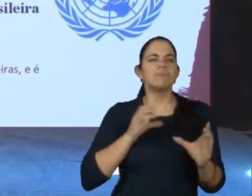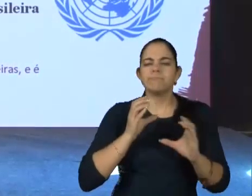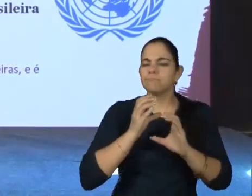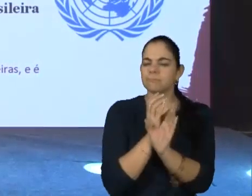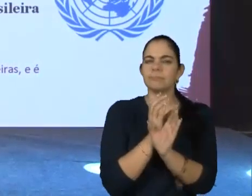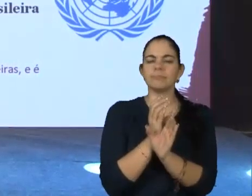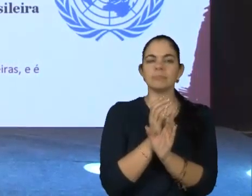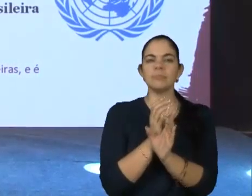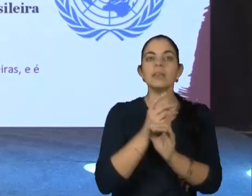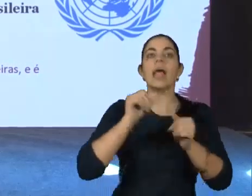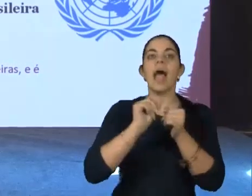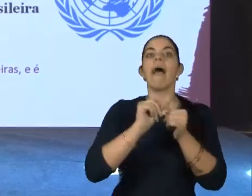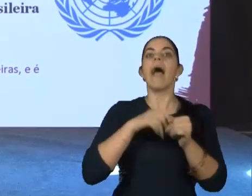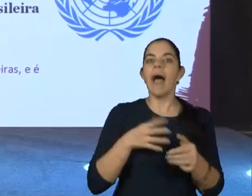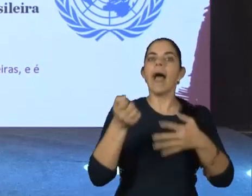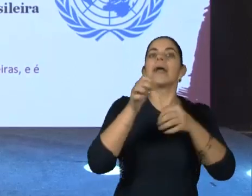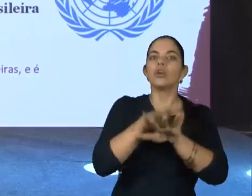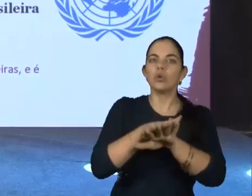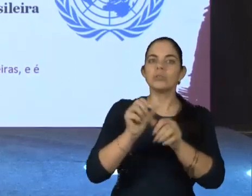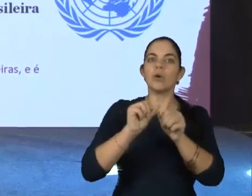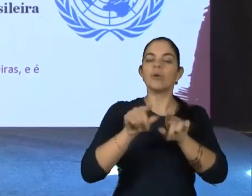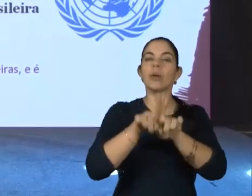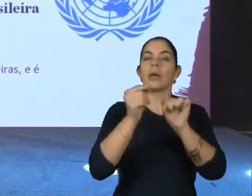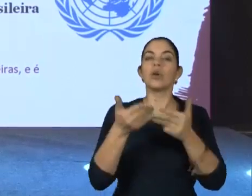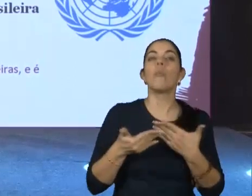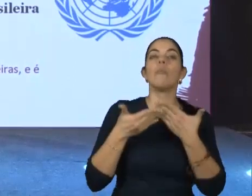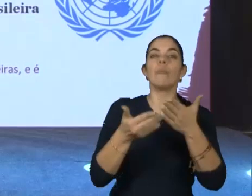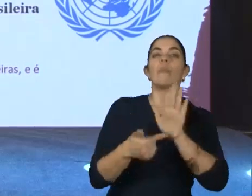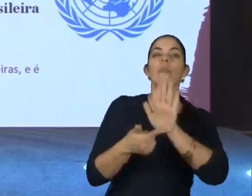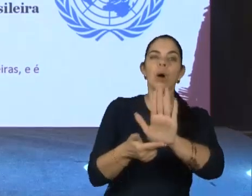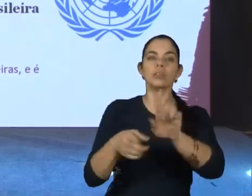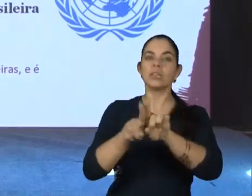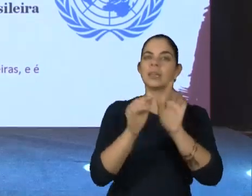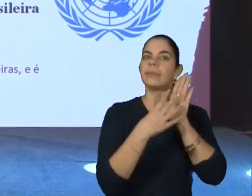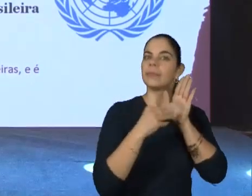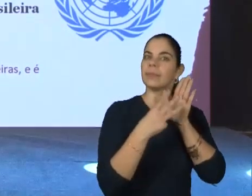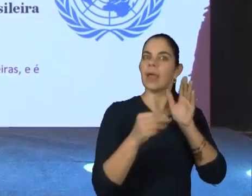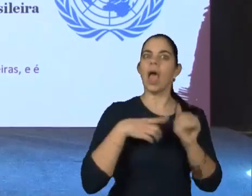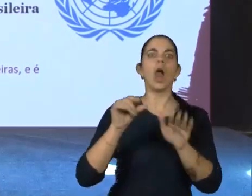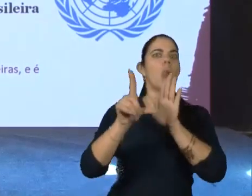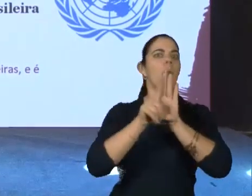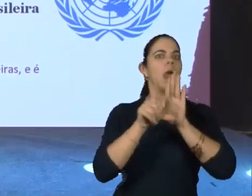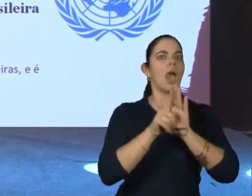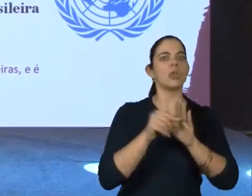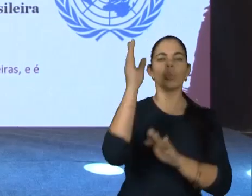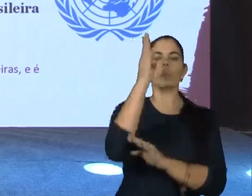questão da inclusão, trouxe a inclusão como modelo de lei no Brasil.